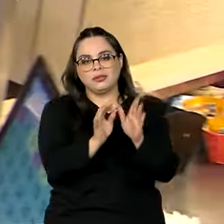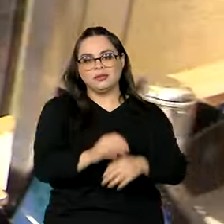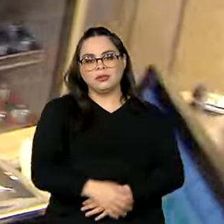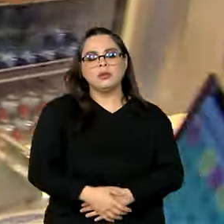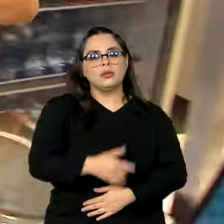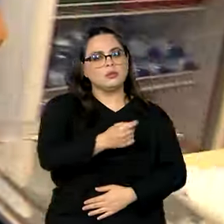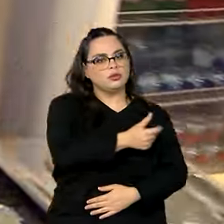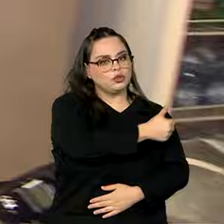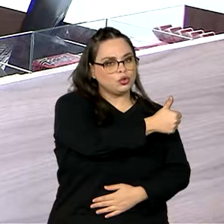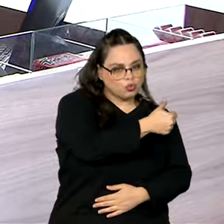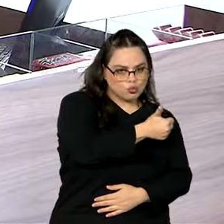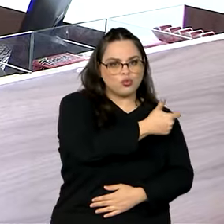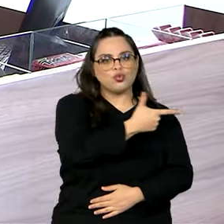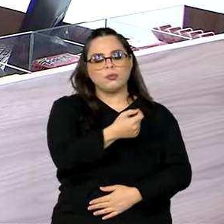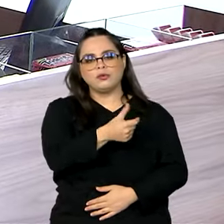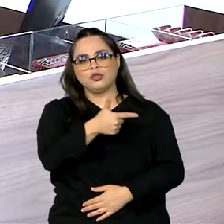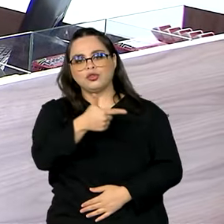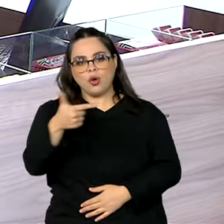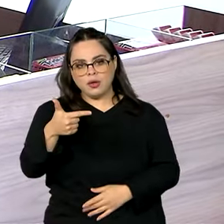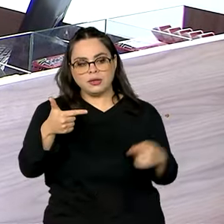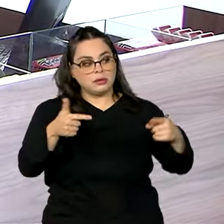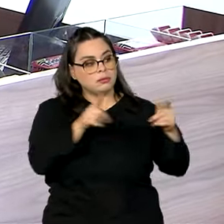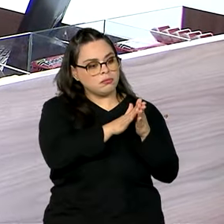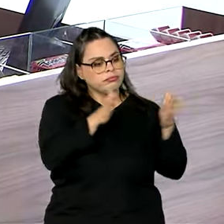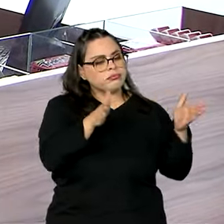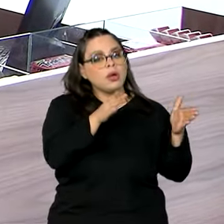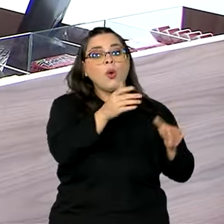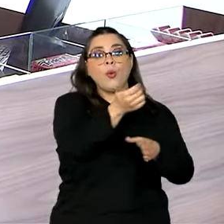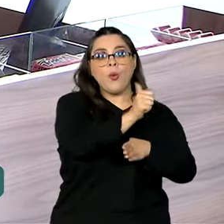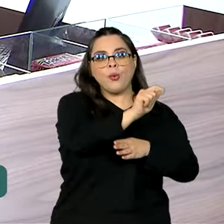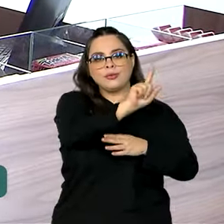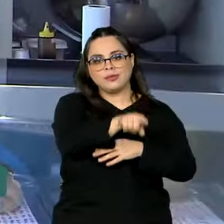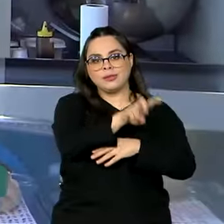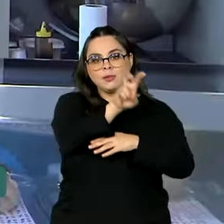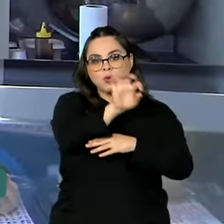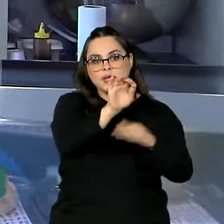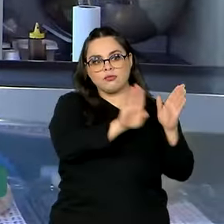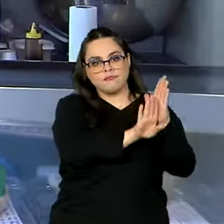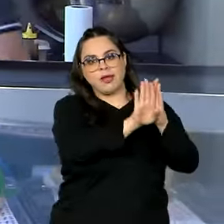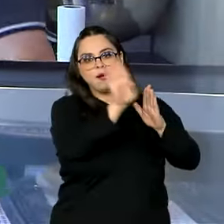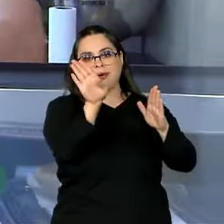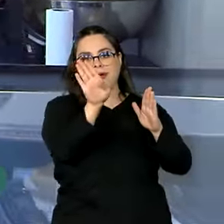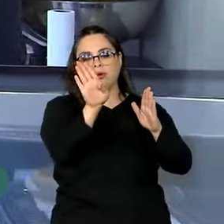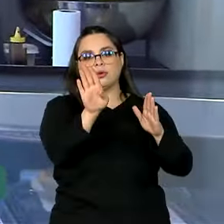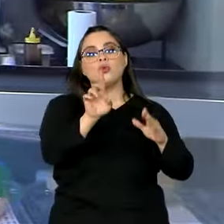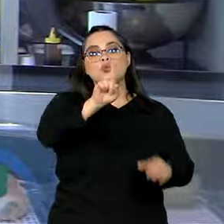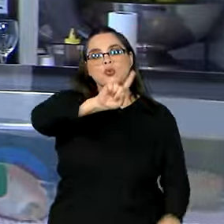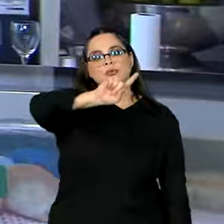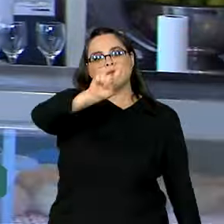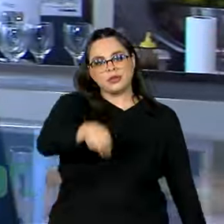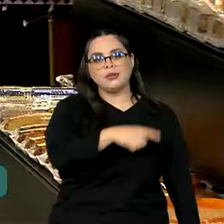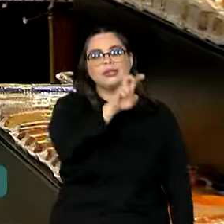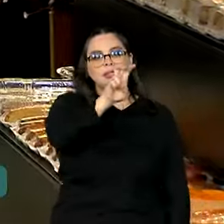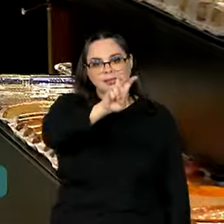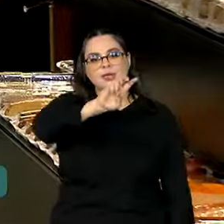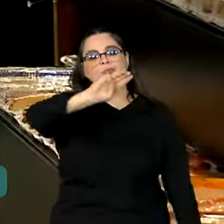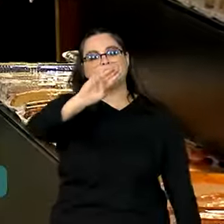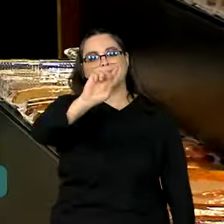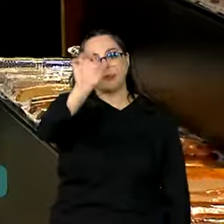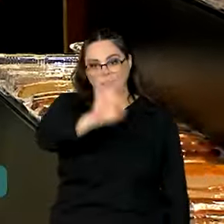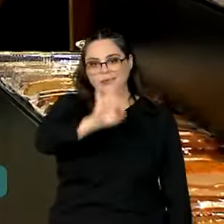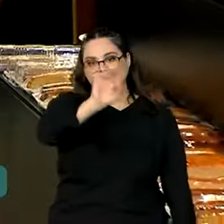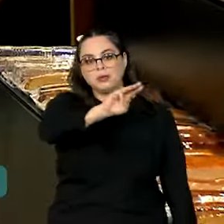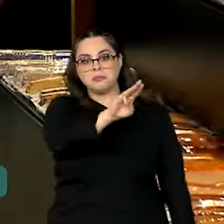2021 e 2022, esse número cresceu quase 11,5%, um aumento de um milhão e meio de mês. São